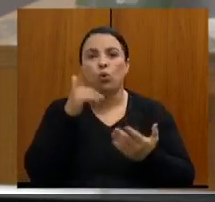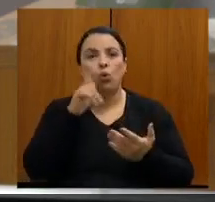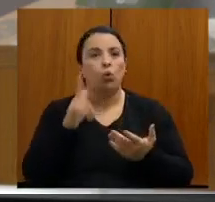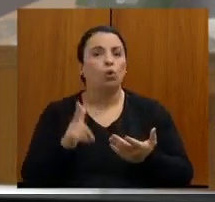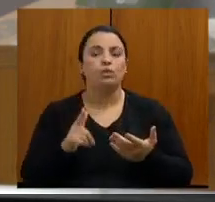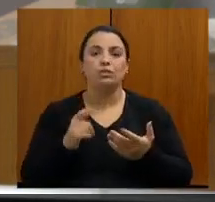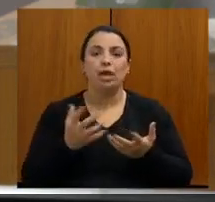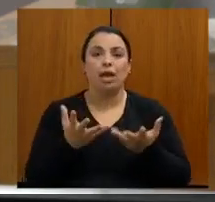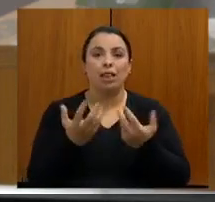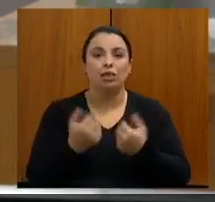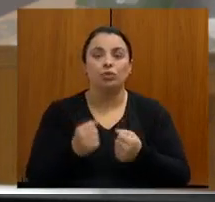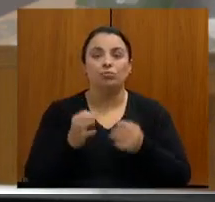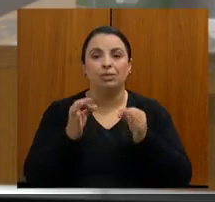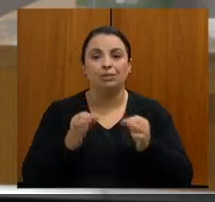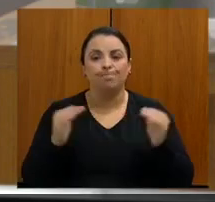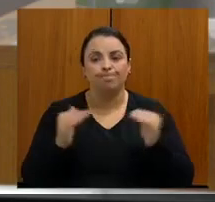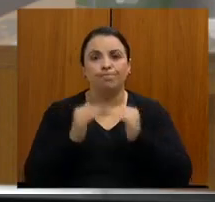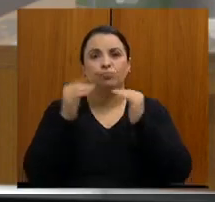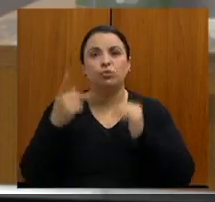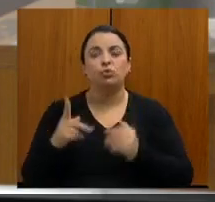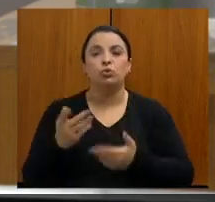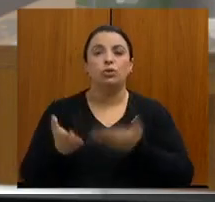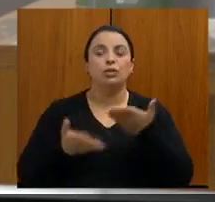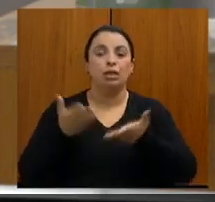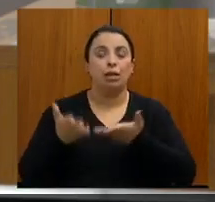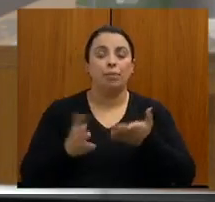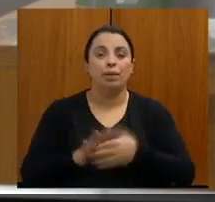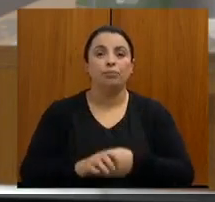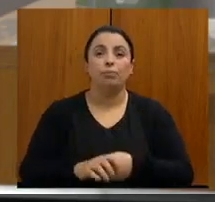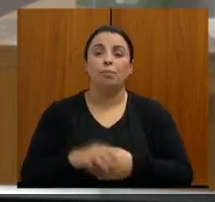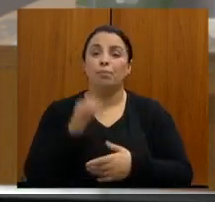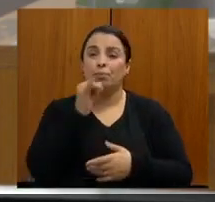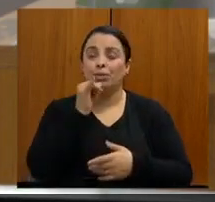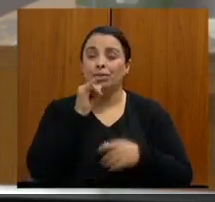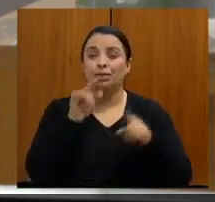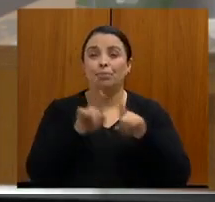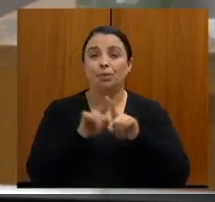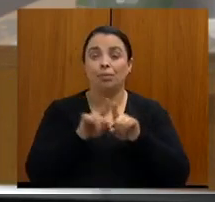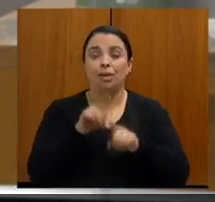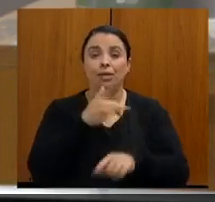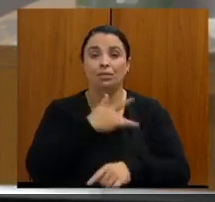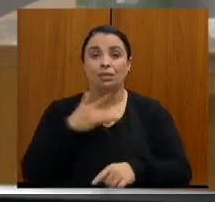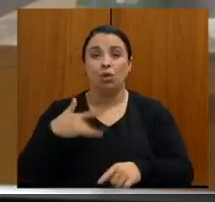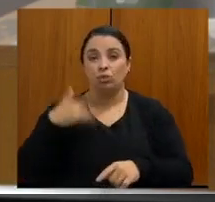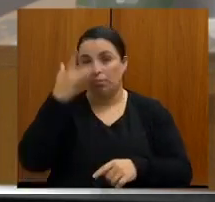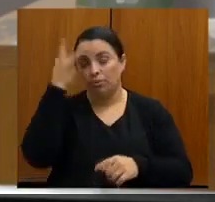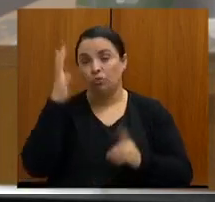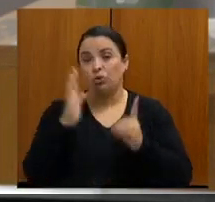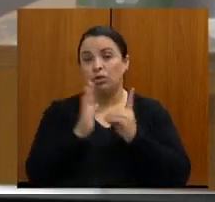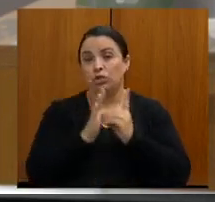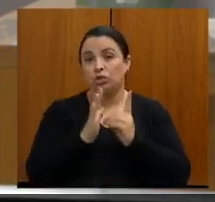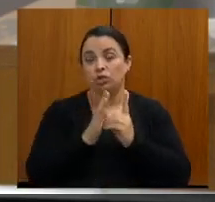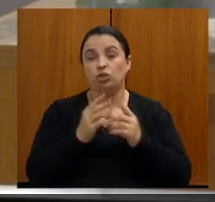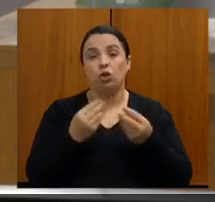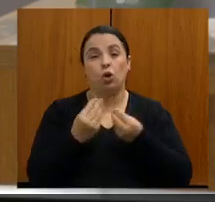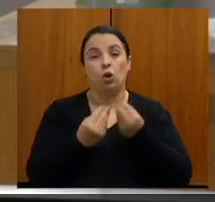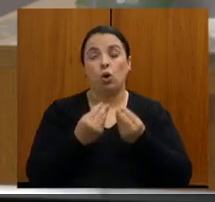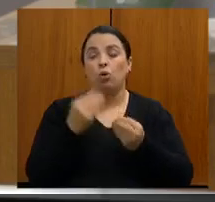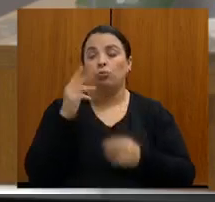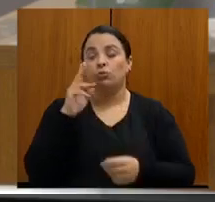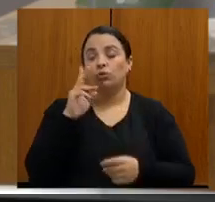acompanhando algumas questões relacionadas à saúde indígena, a gente percebe isso muito claramente, a dificuldade de entrada do paciente